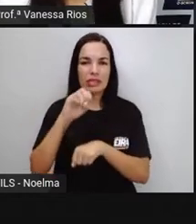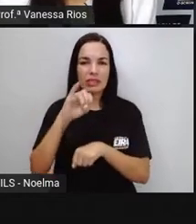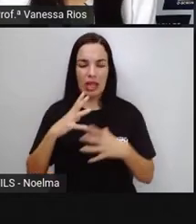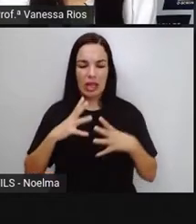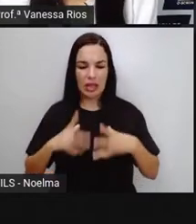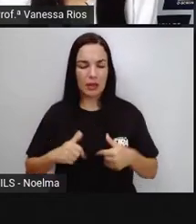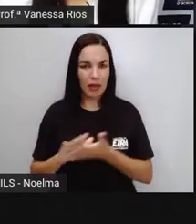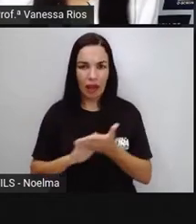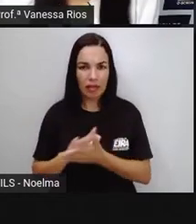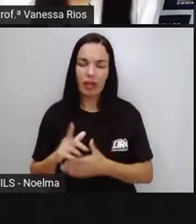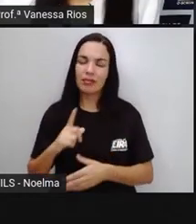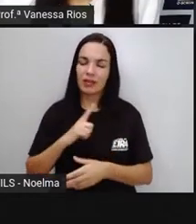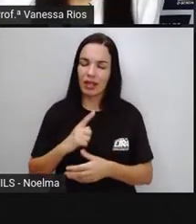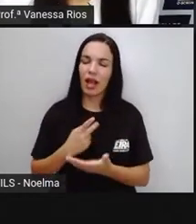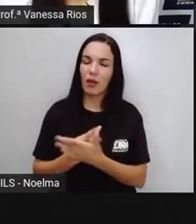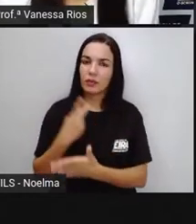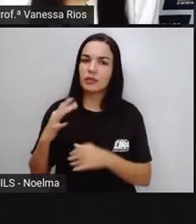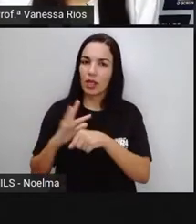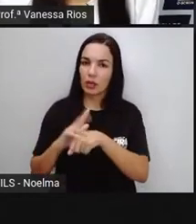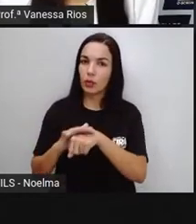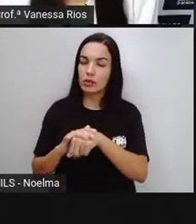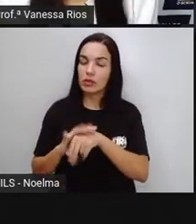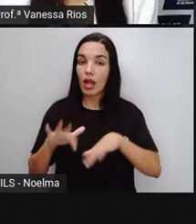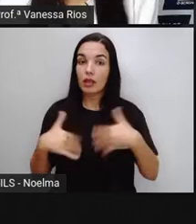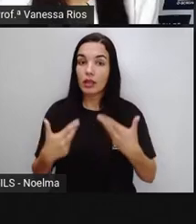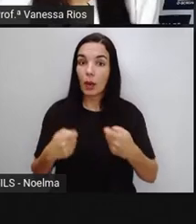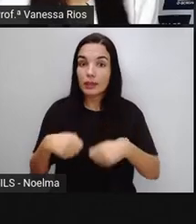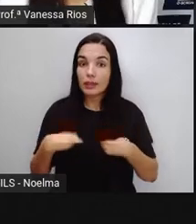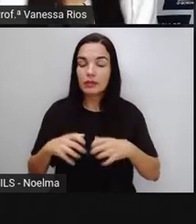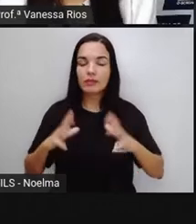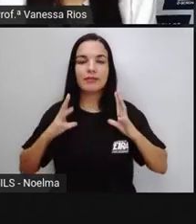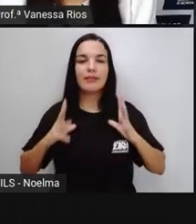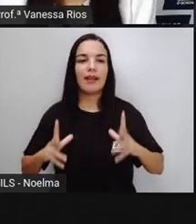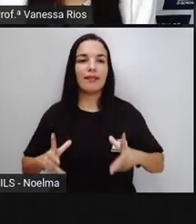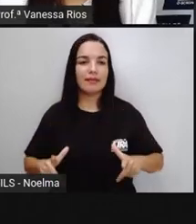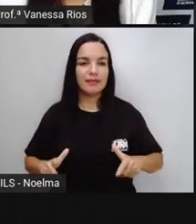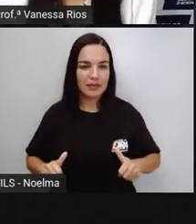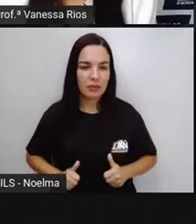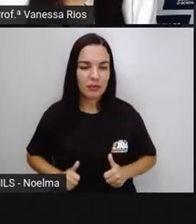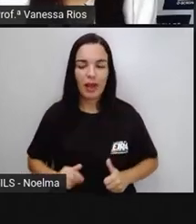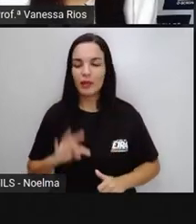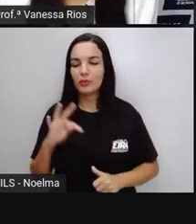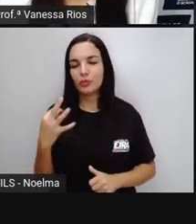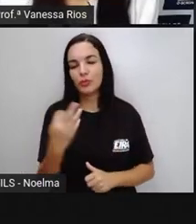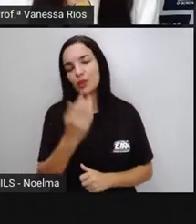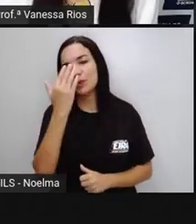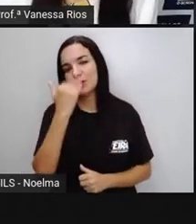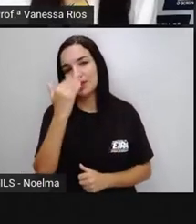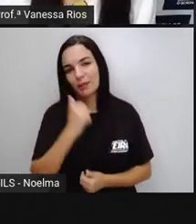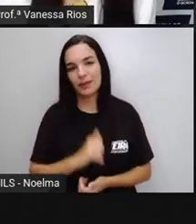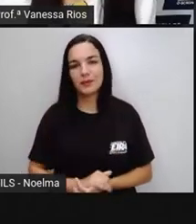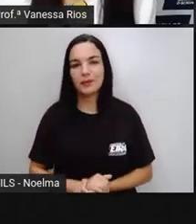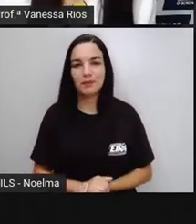aparecer, caso a gente aí não faça a higienização correta dos alimentos.